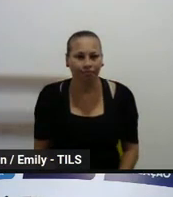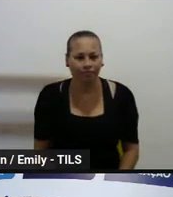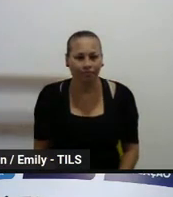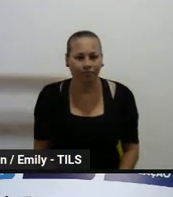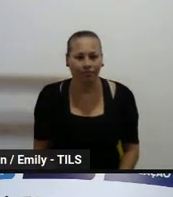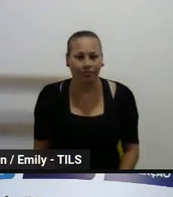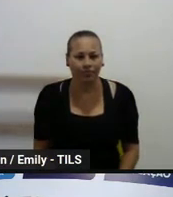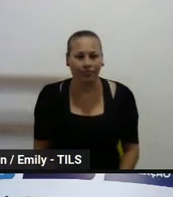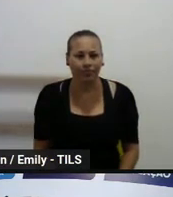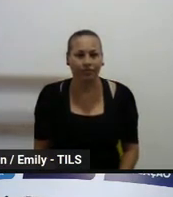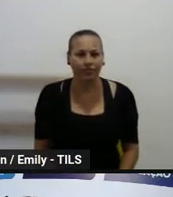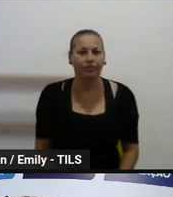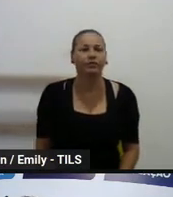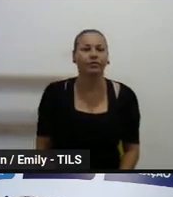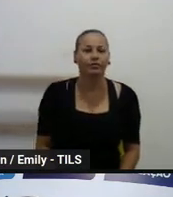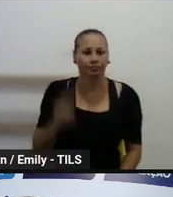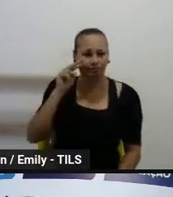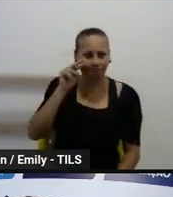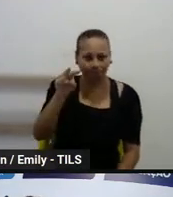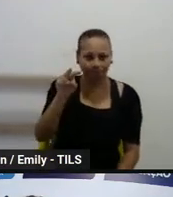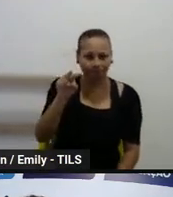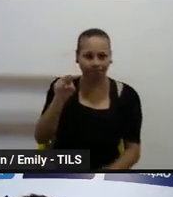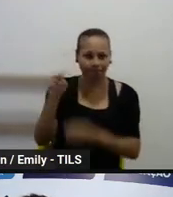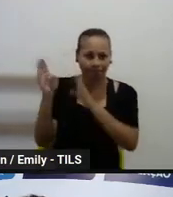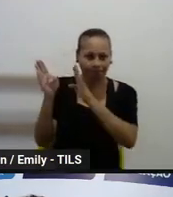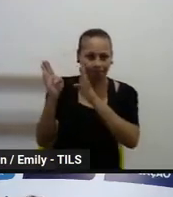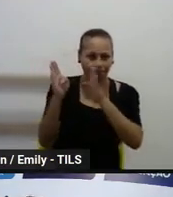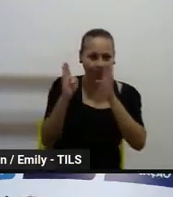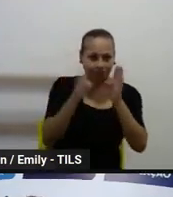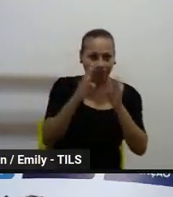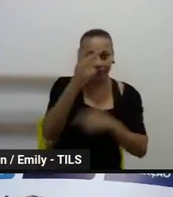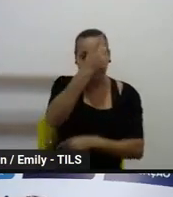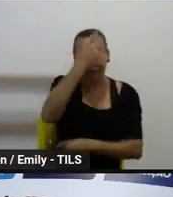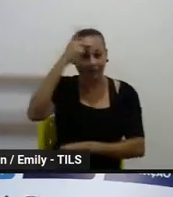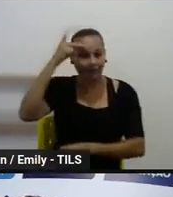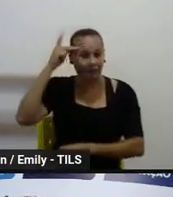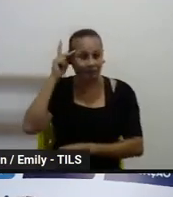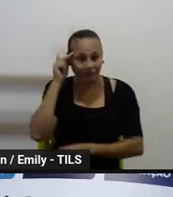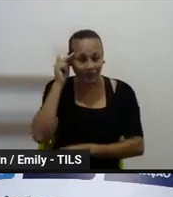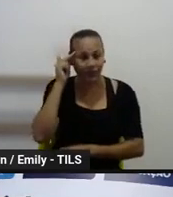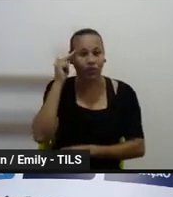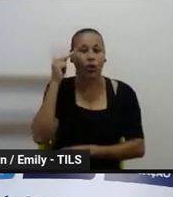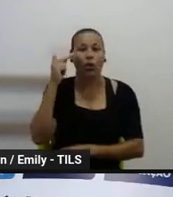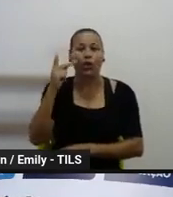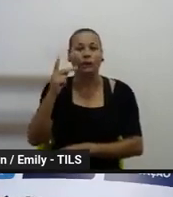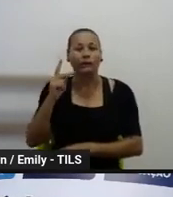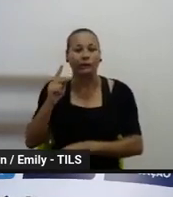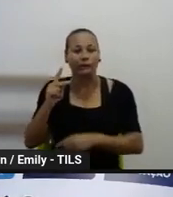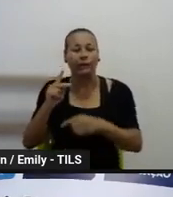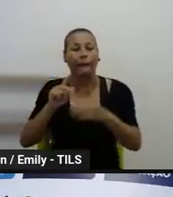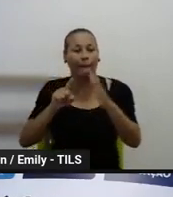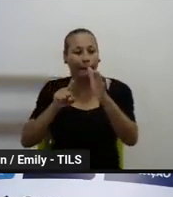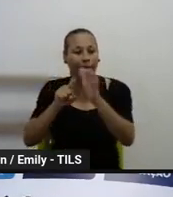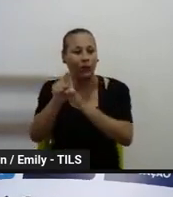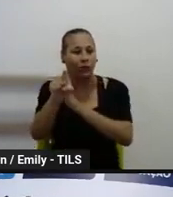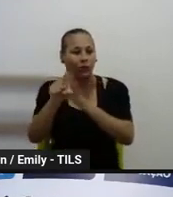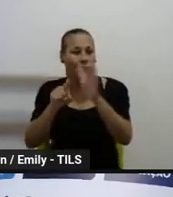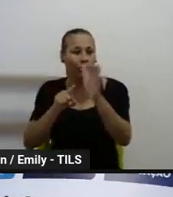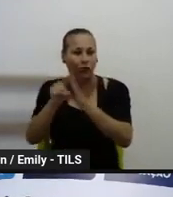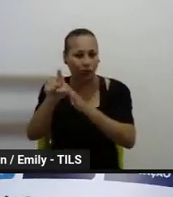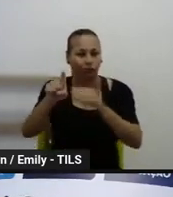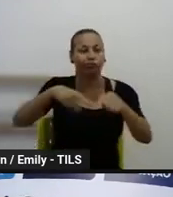Vamos lá. Eu vi que algumas pessoas colocaram, né, no chat que tem alguns estudantes